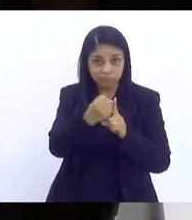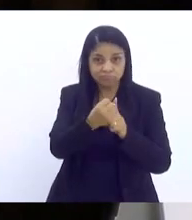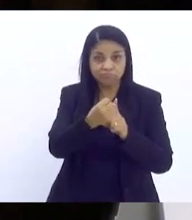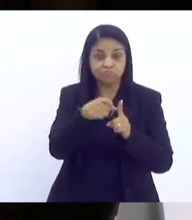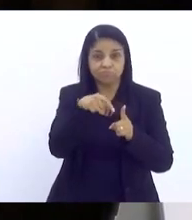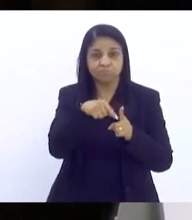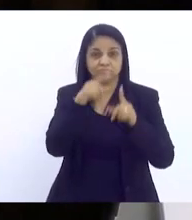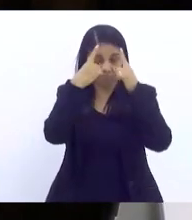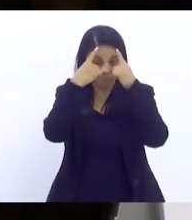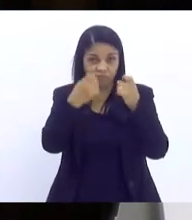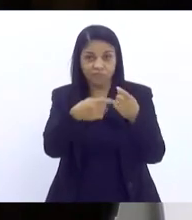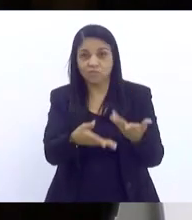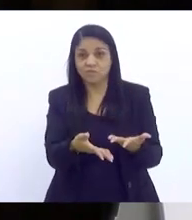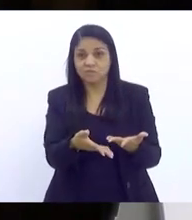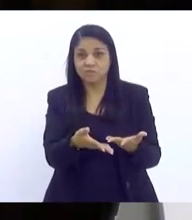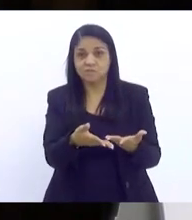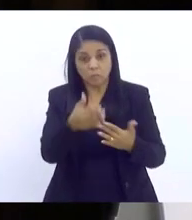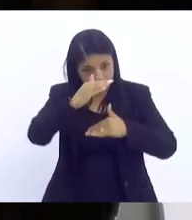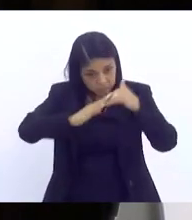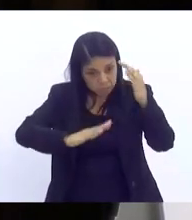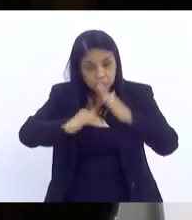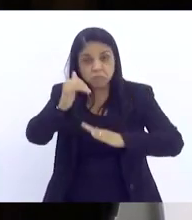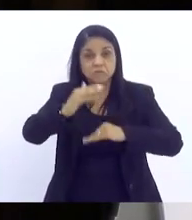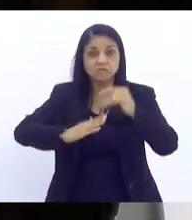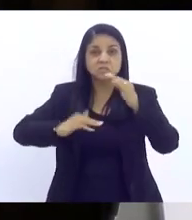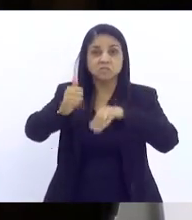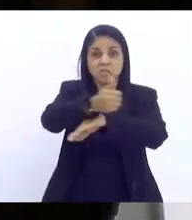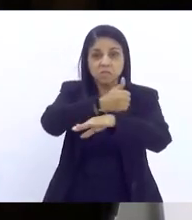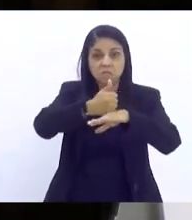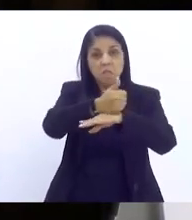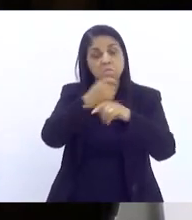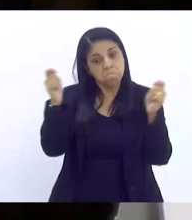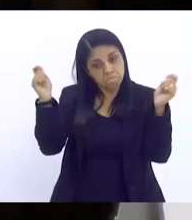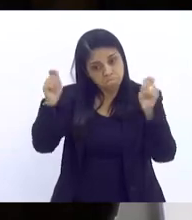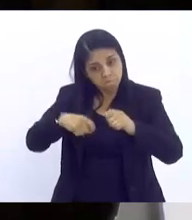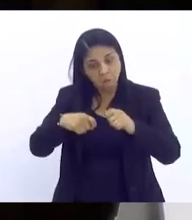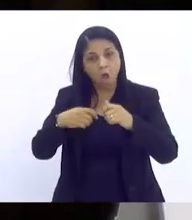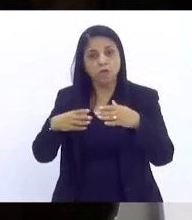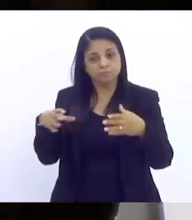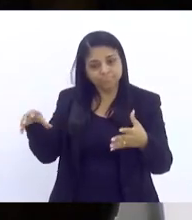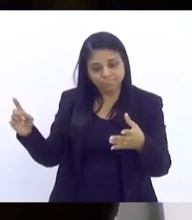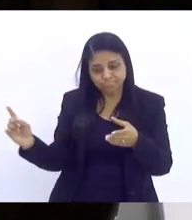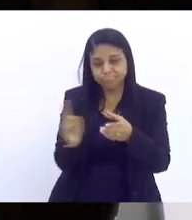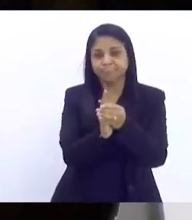Então, esses profissionais são profissionais que podem comprar esse núcleo